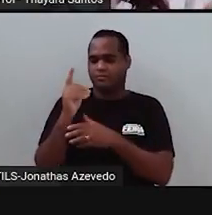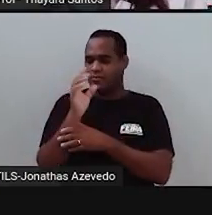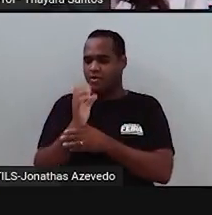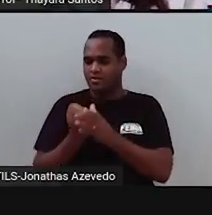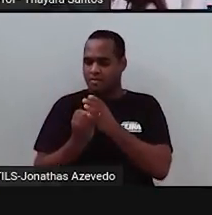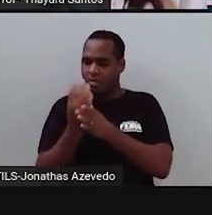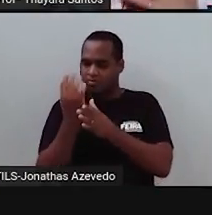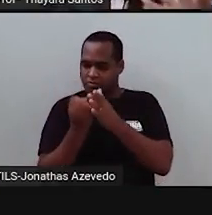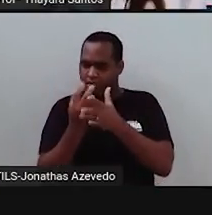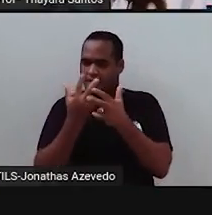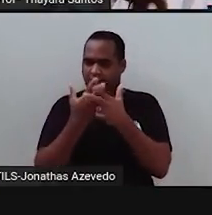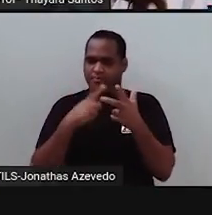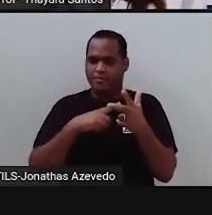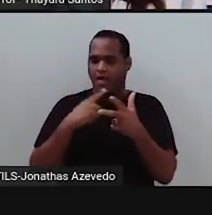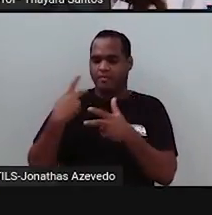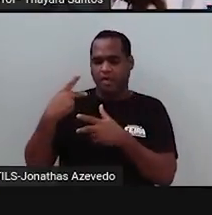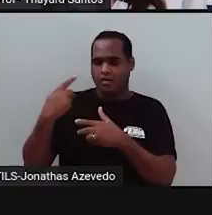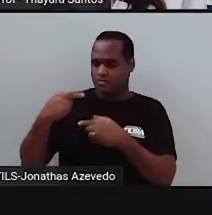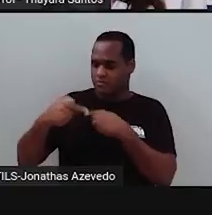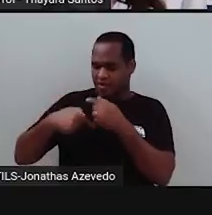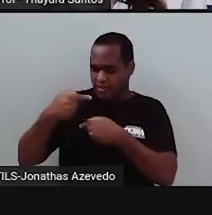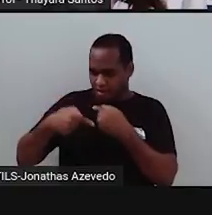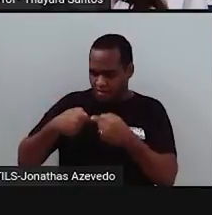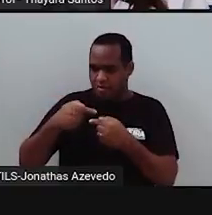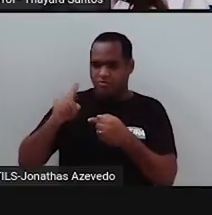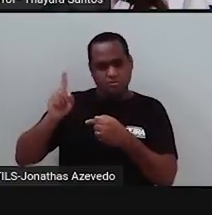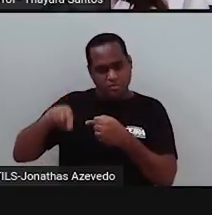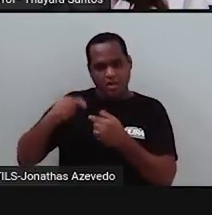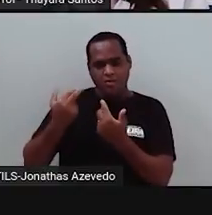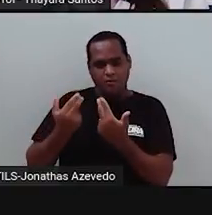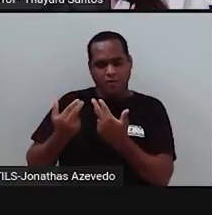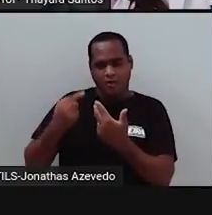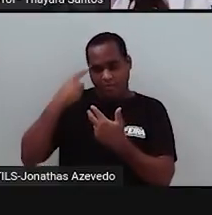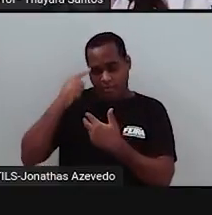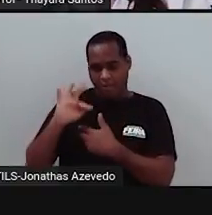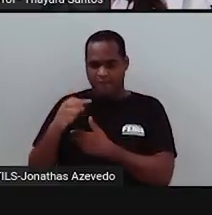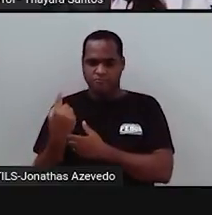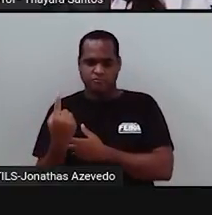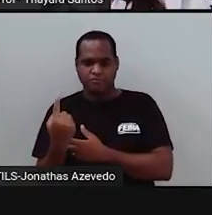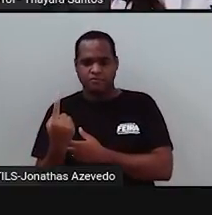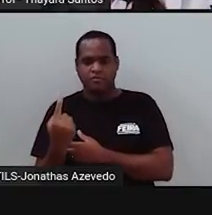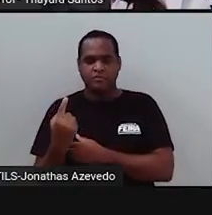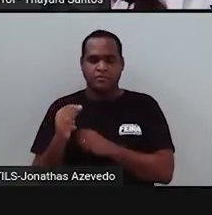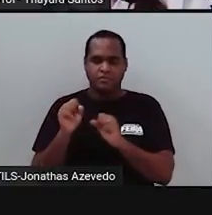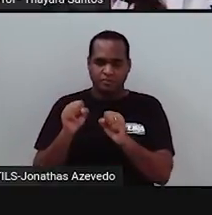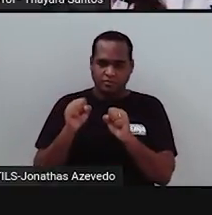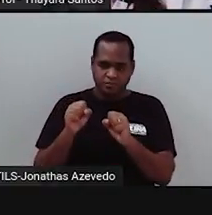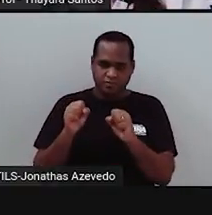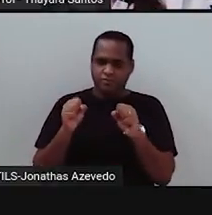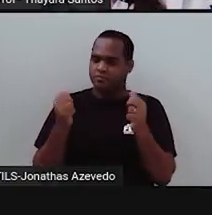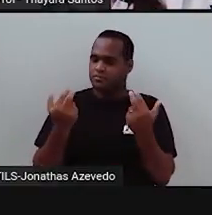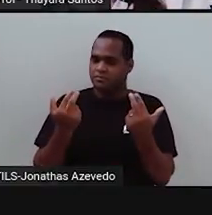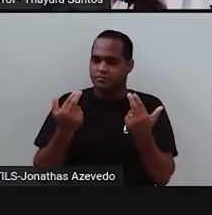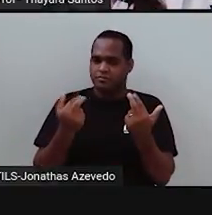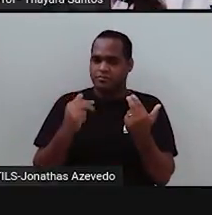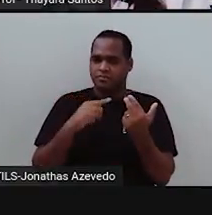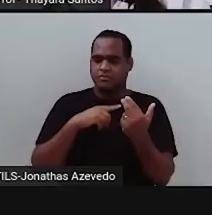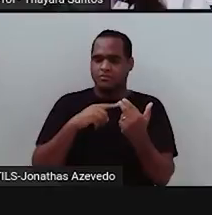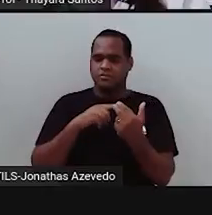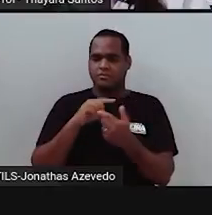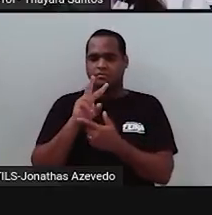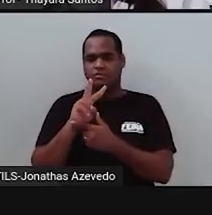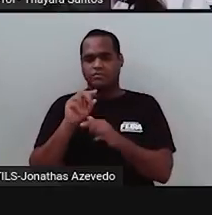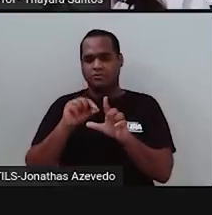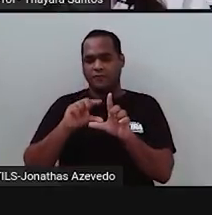têm o mesmo genótipo, nasceram com o mesmo genótipo na geração F1, as possibilidades são as mesmas. Então, a gente botou aqui Vzão,